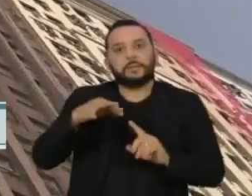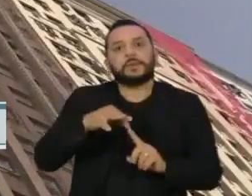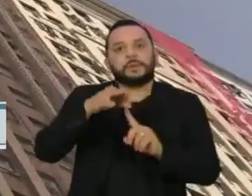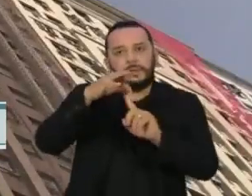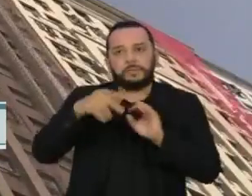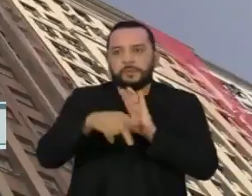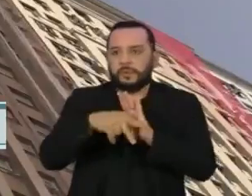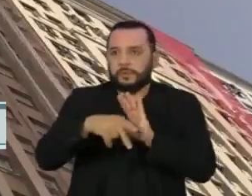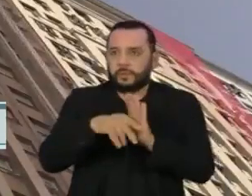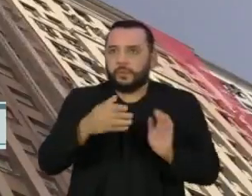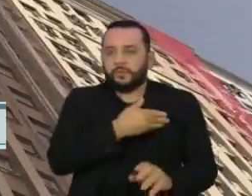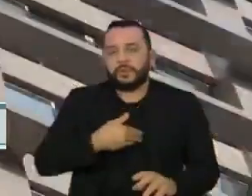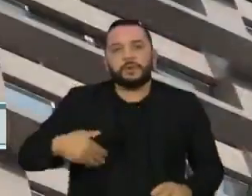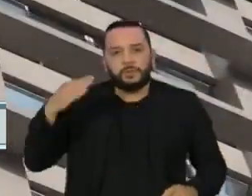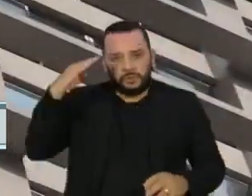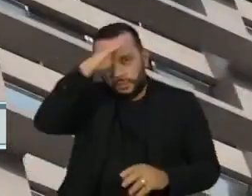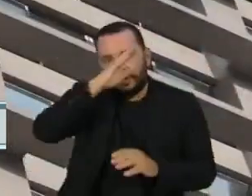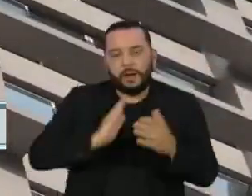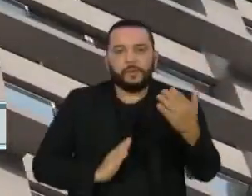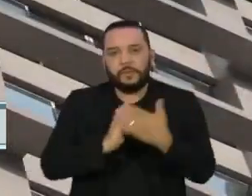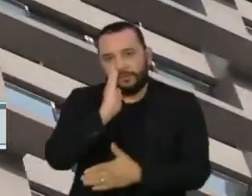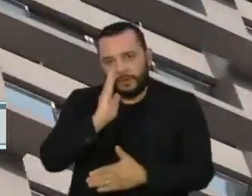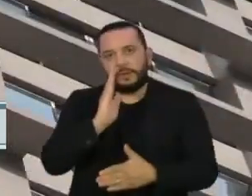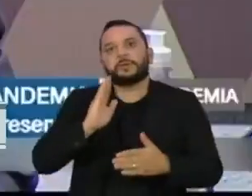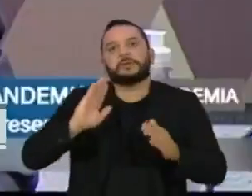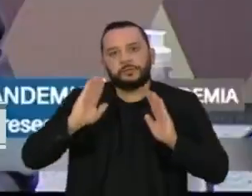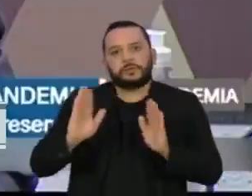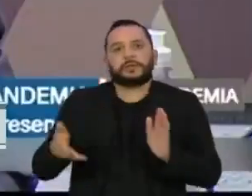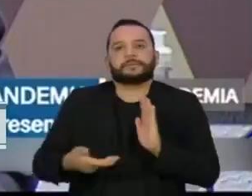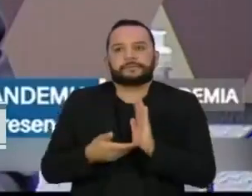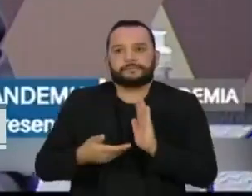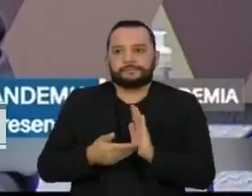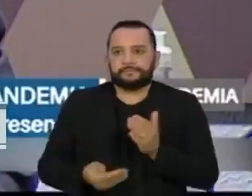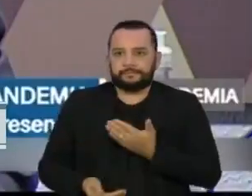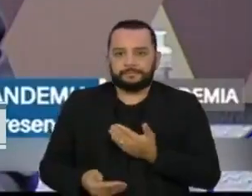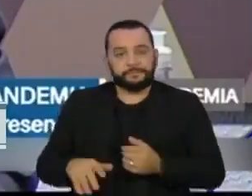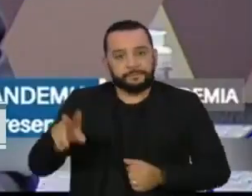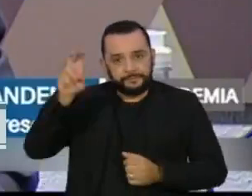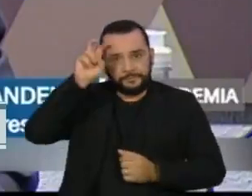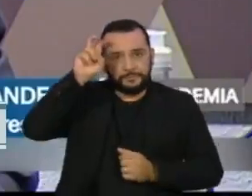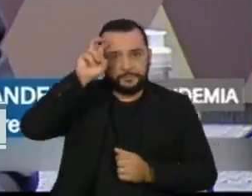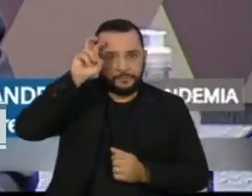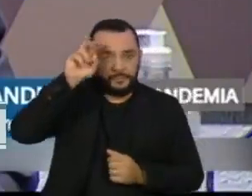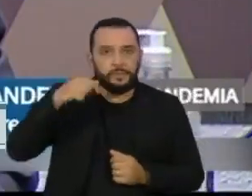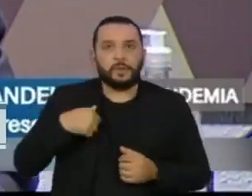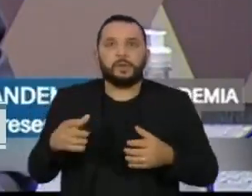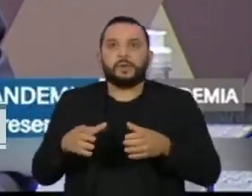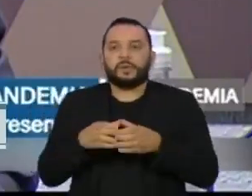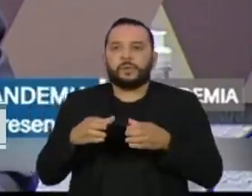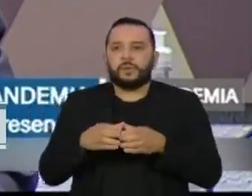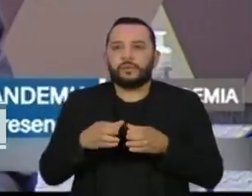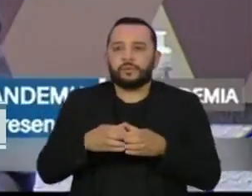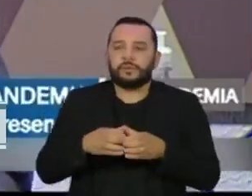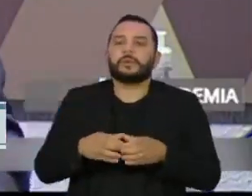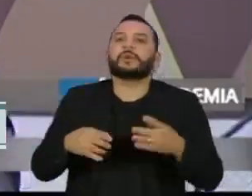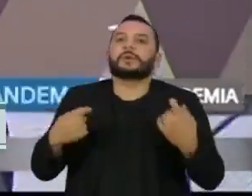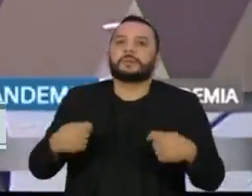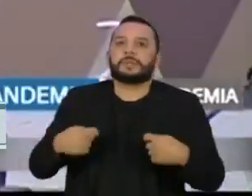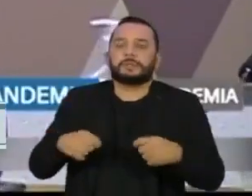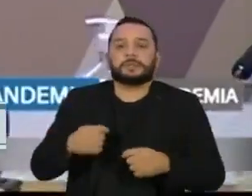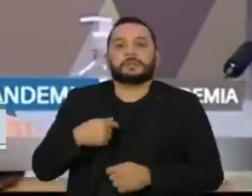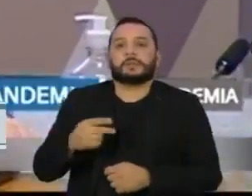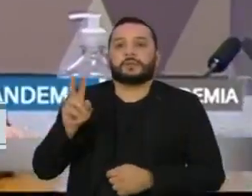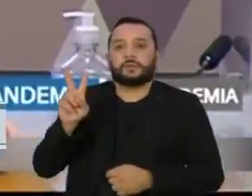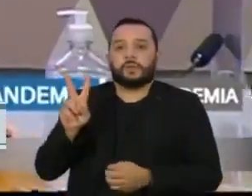governo Bolsonaro, já aprovada na Câmara dos Deputados. Nesta quinta-feira, o colegiado deveria ouvir dois